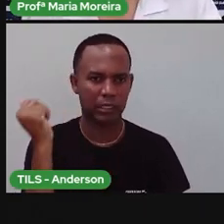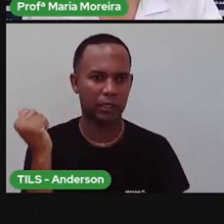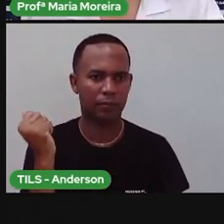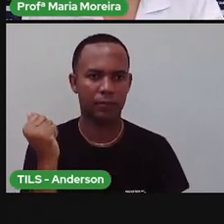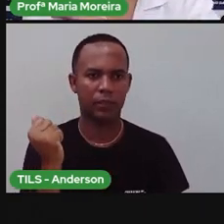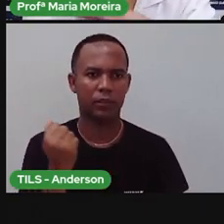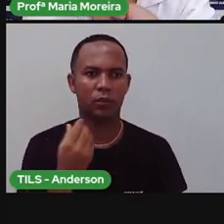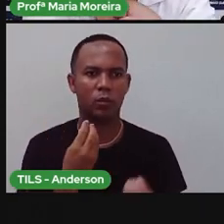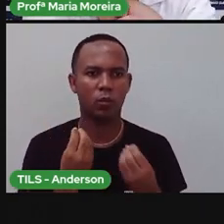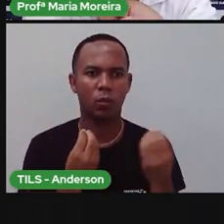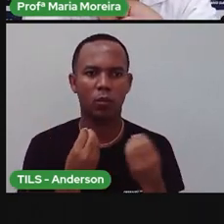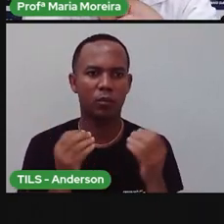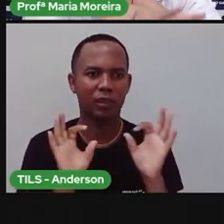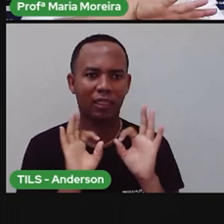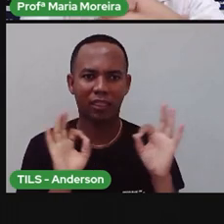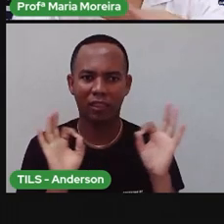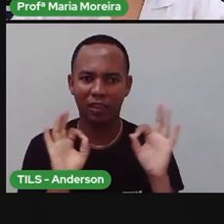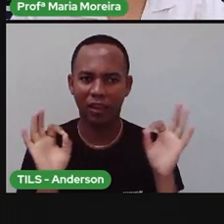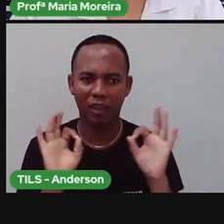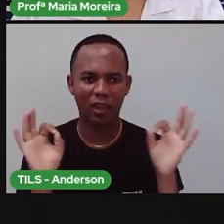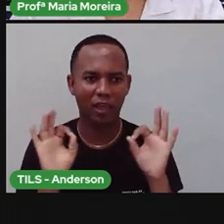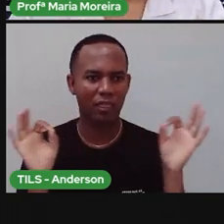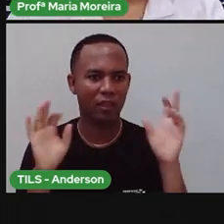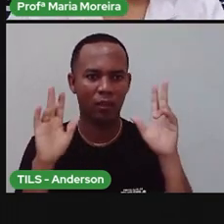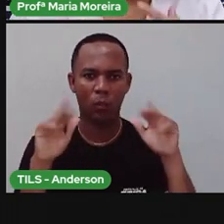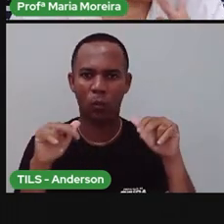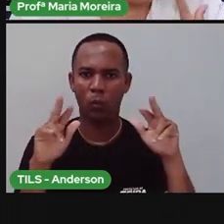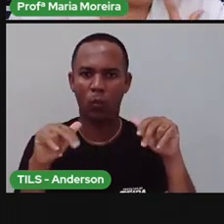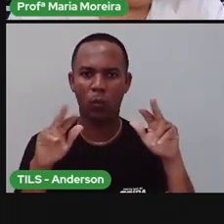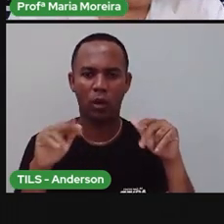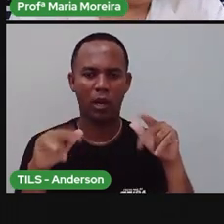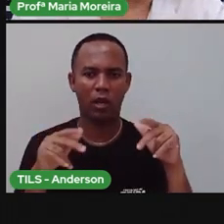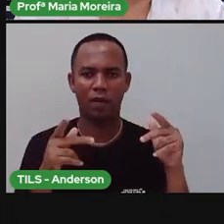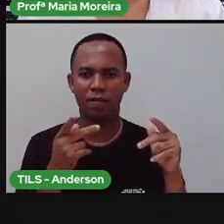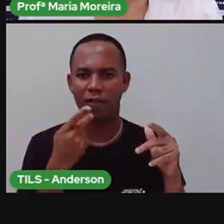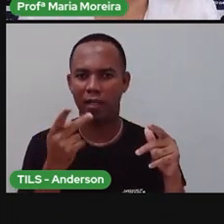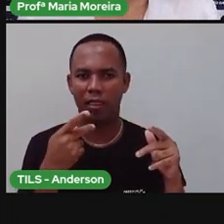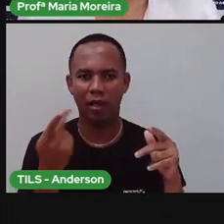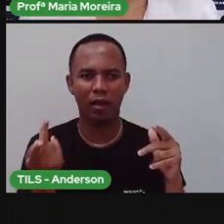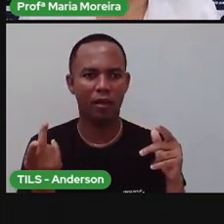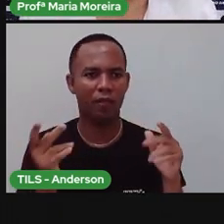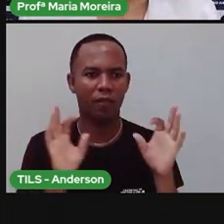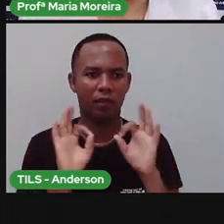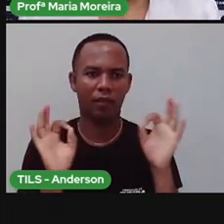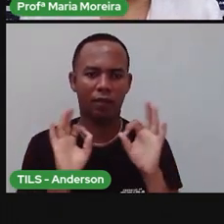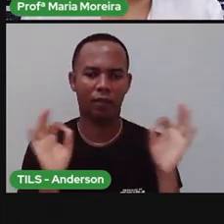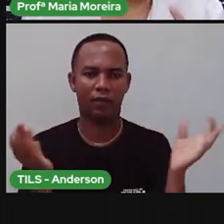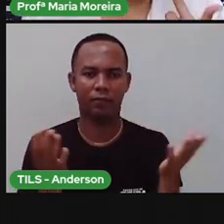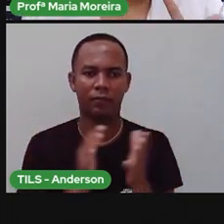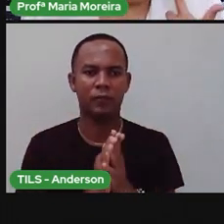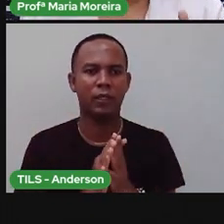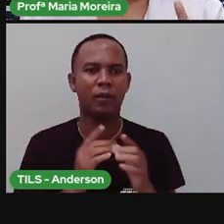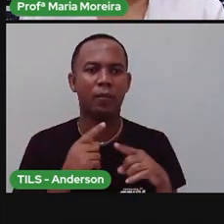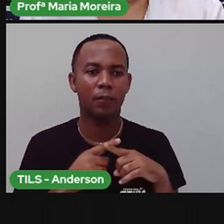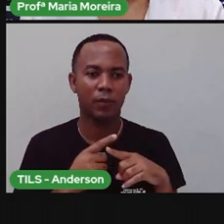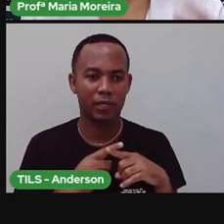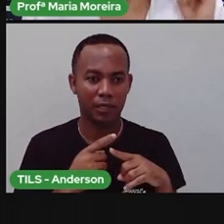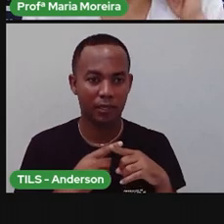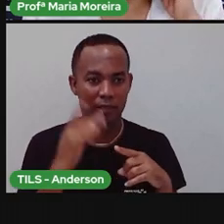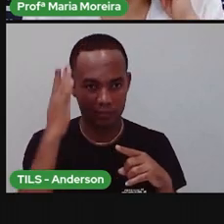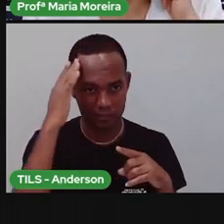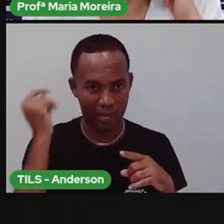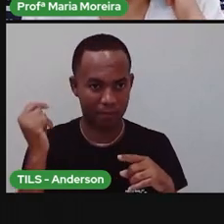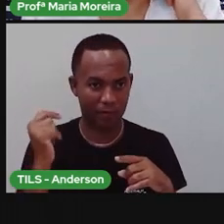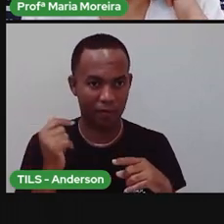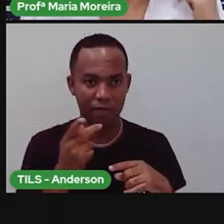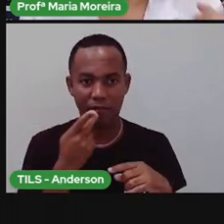Mas, quando eu digo sozinho, você se encontrar ninguém, nunca, nem falar, você iria conseguir. porque a gente sabe falar, porque